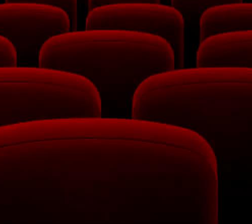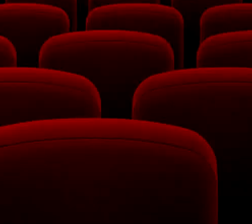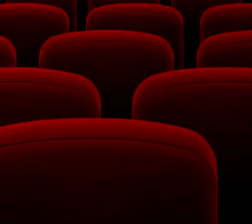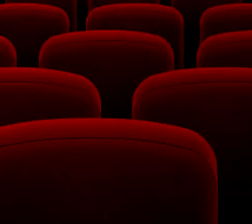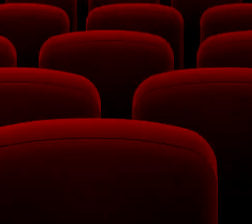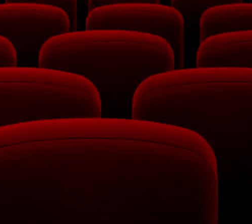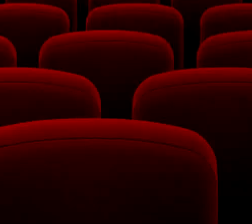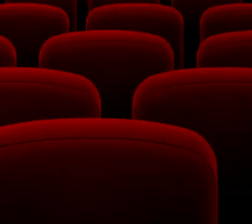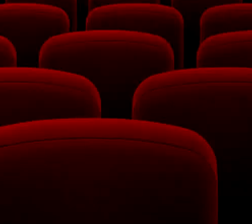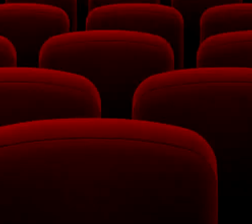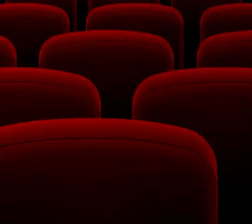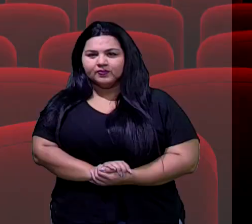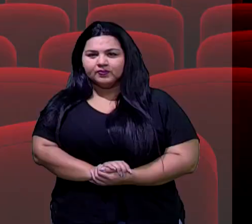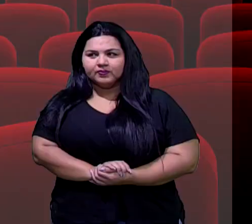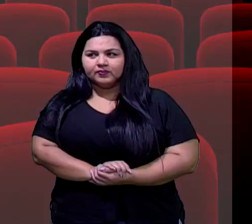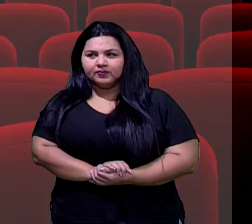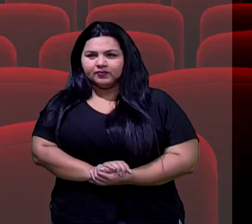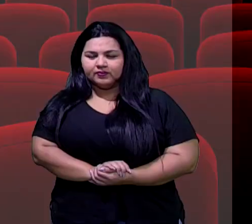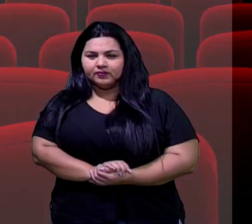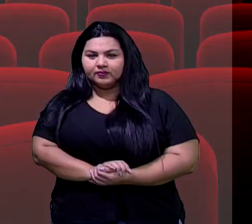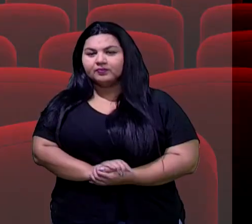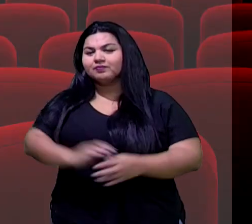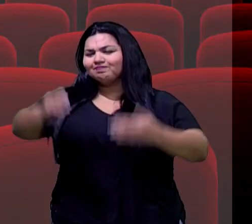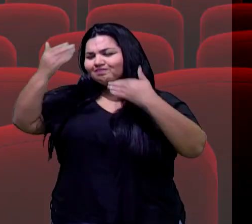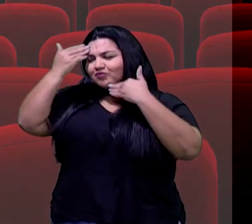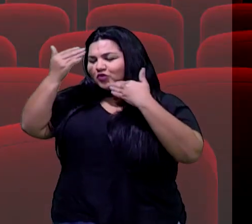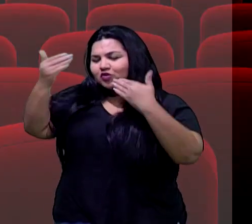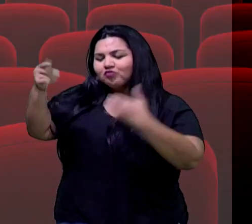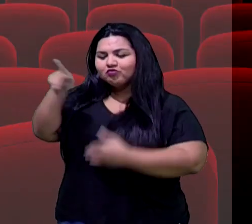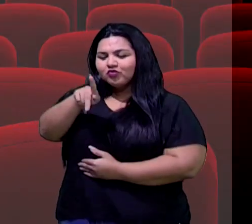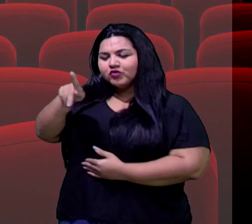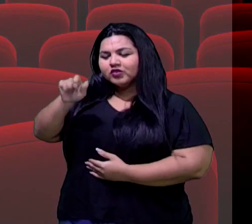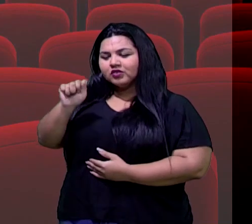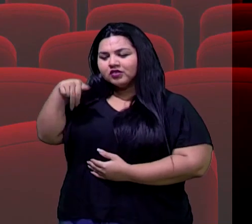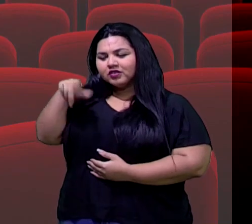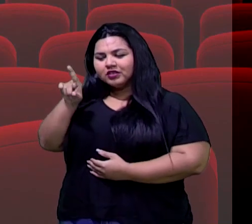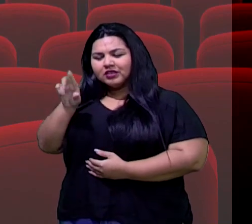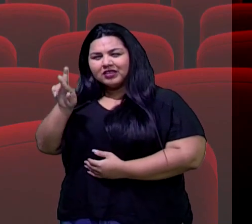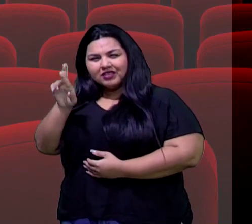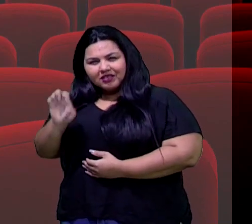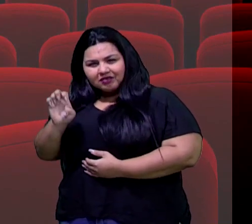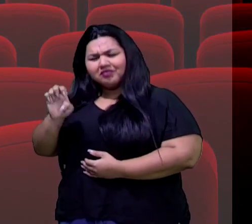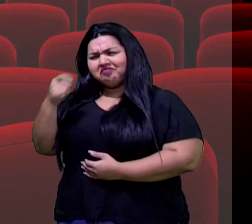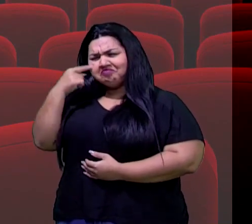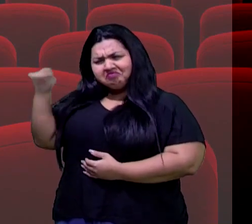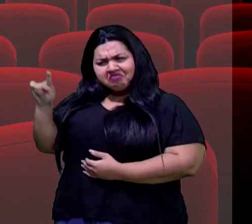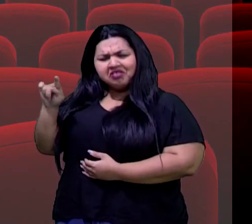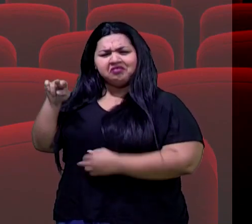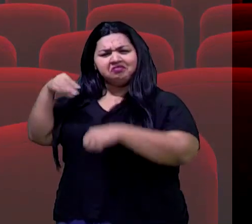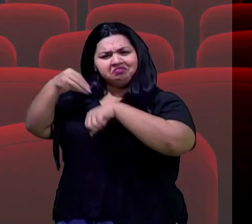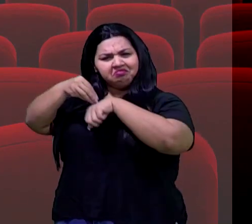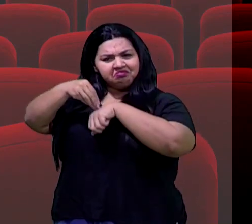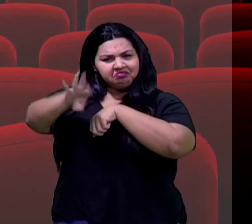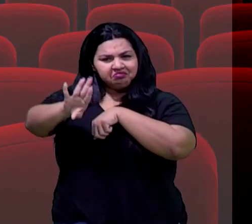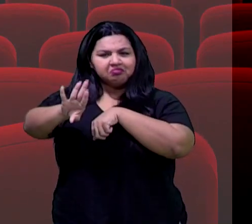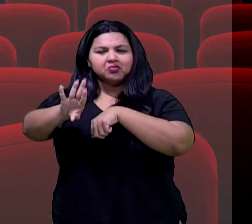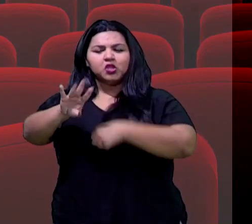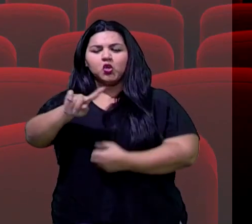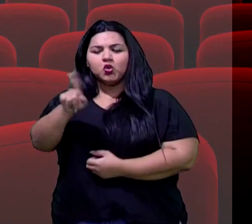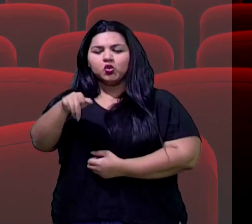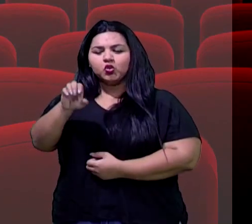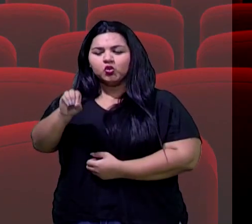Obrigada a você, professor André, por contribuir aí com esse momento. Viram a dica dele, não é? Um filme